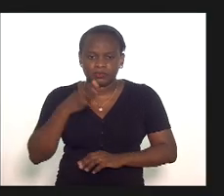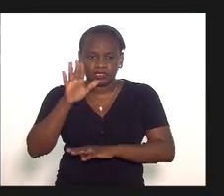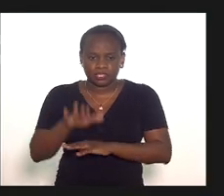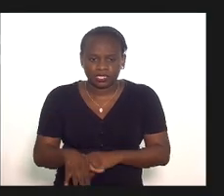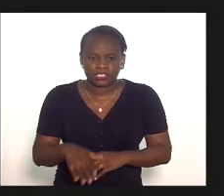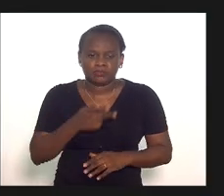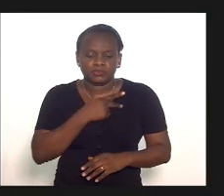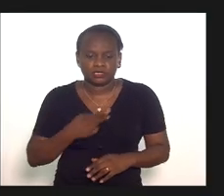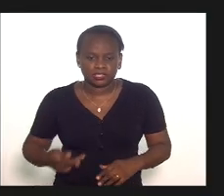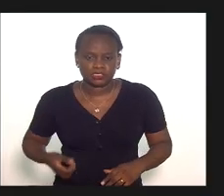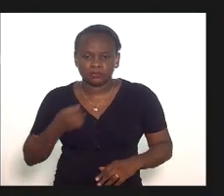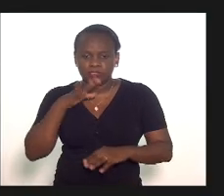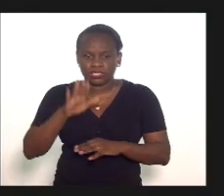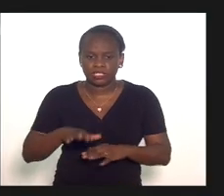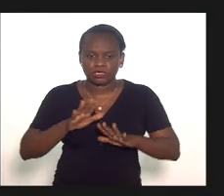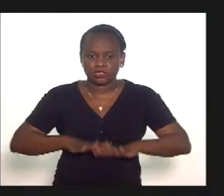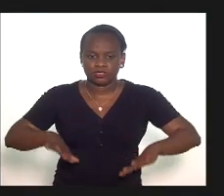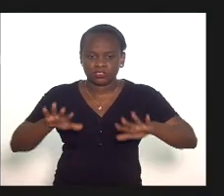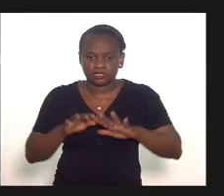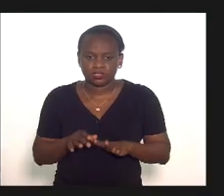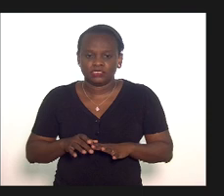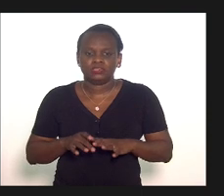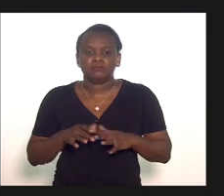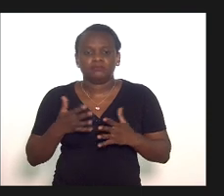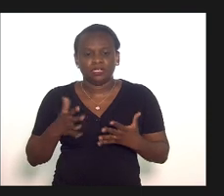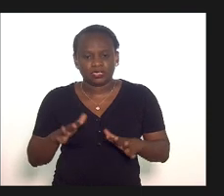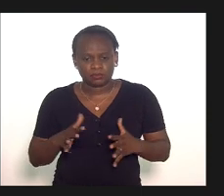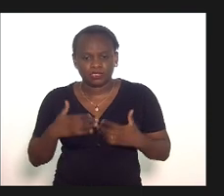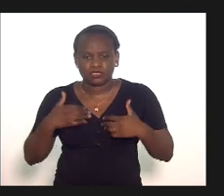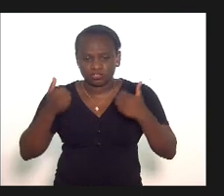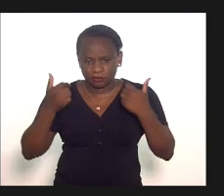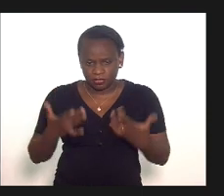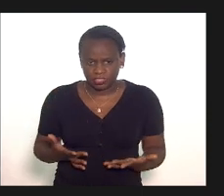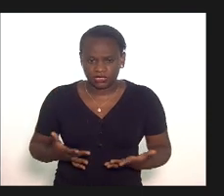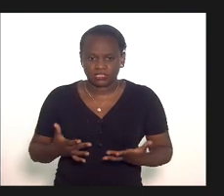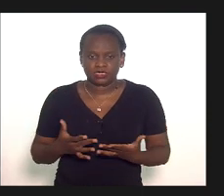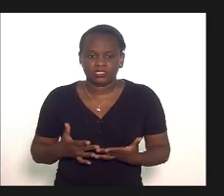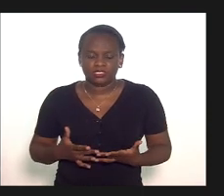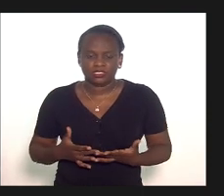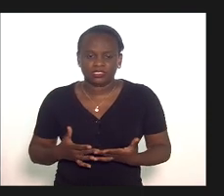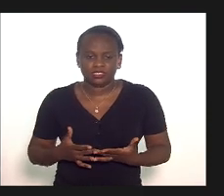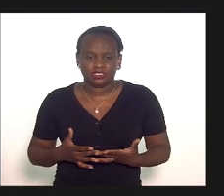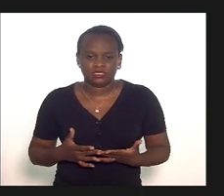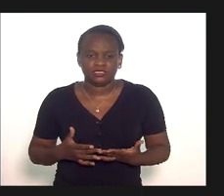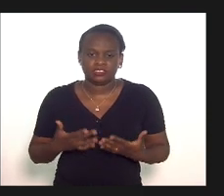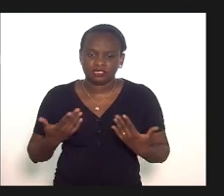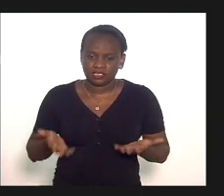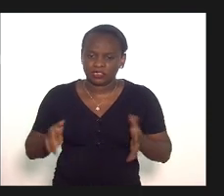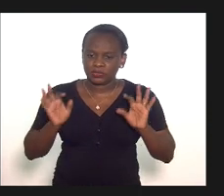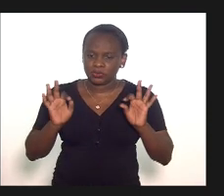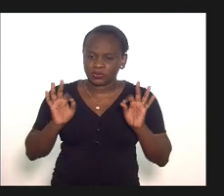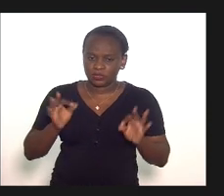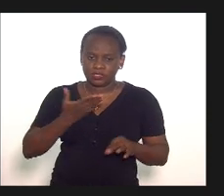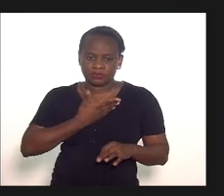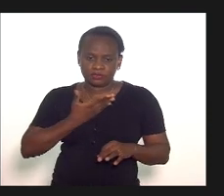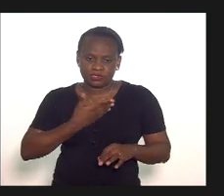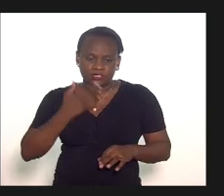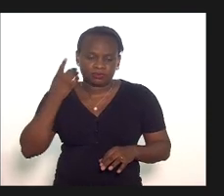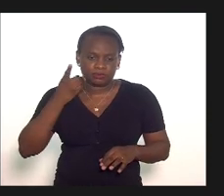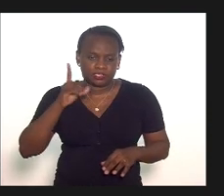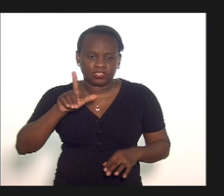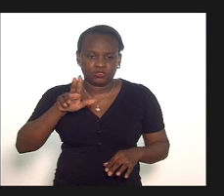presidente boa tarde a todos é mais ou menos o que eu ia falar o nobre meu colega